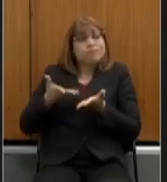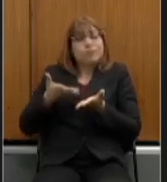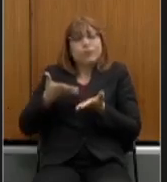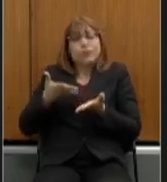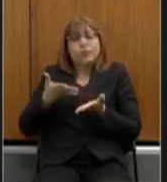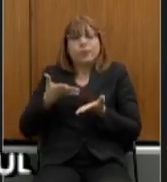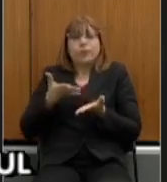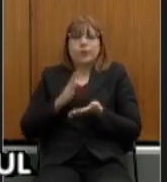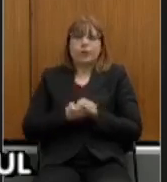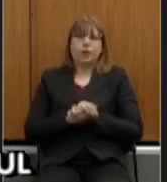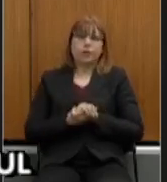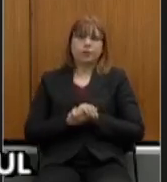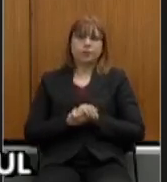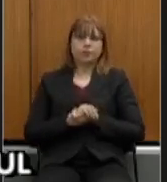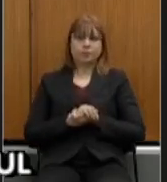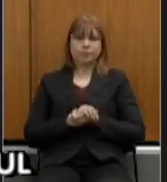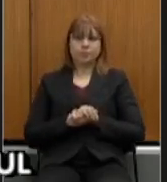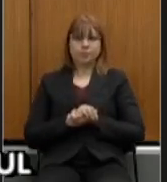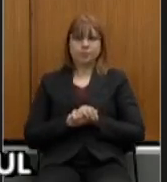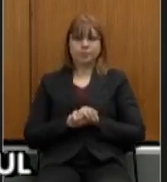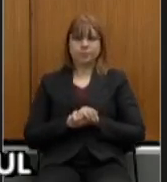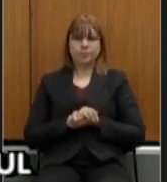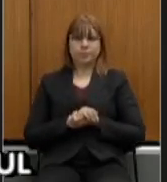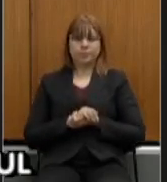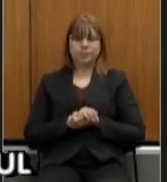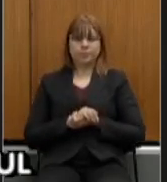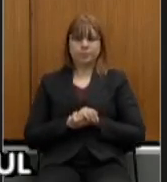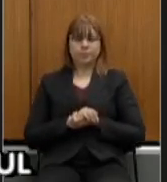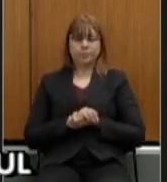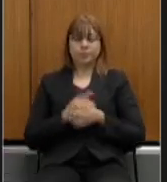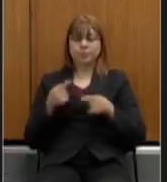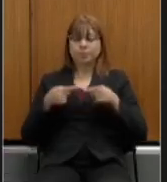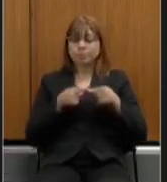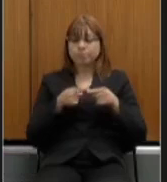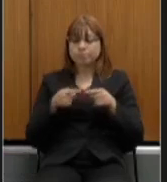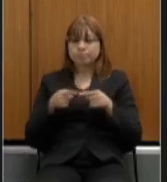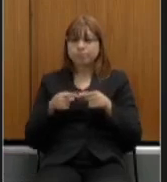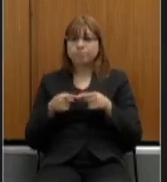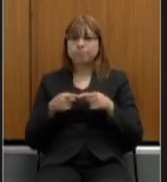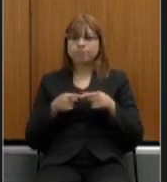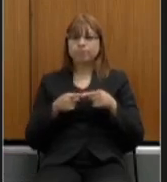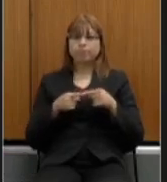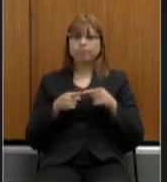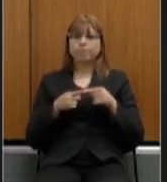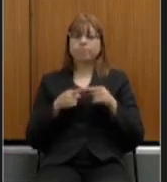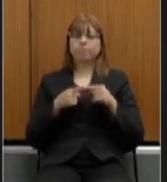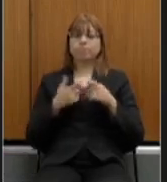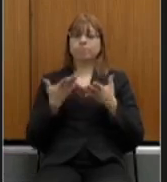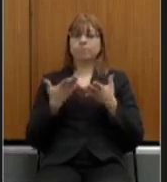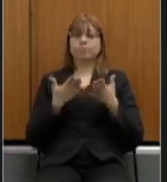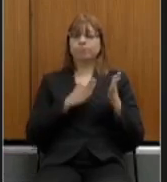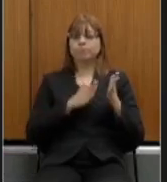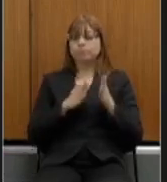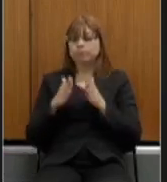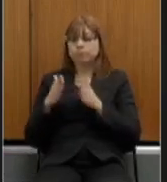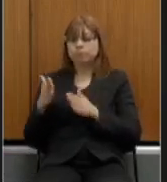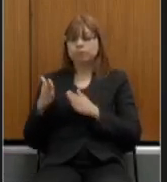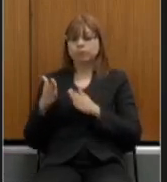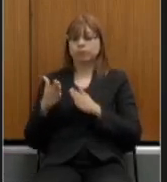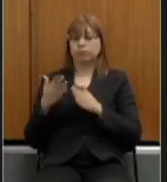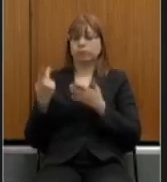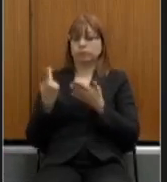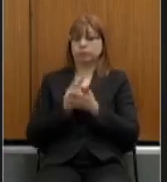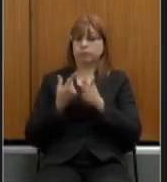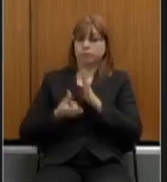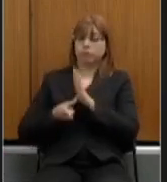de procedimento já adotado na gestão anterior